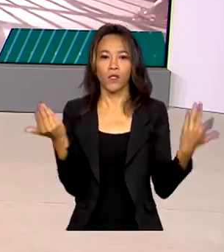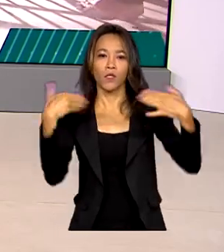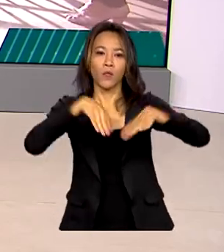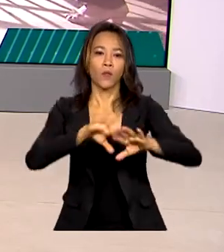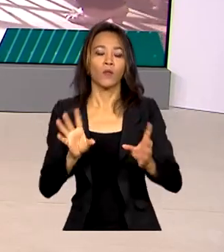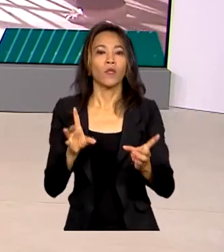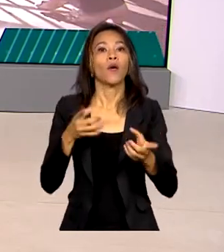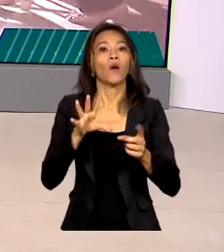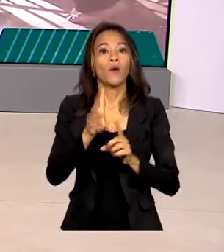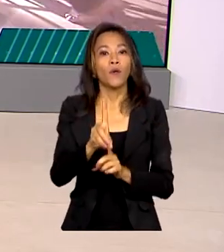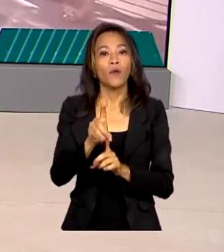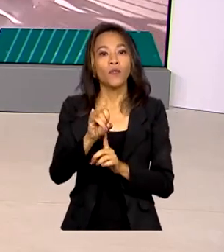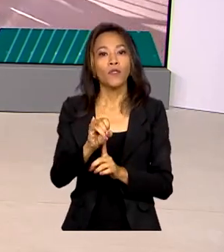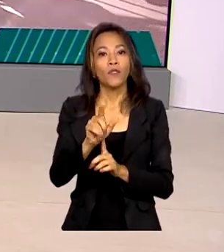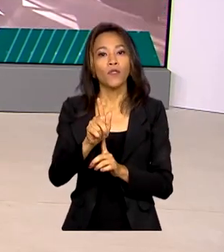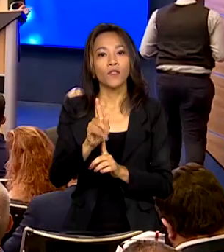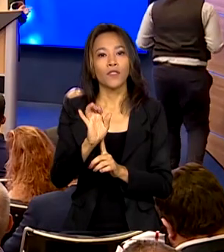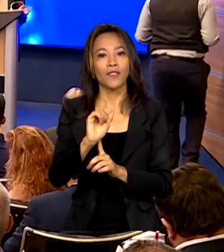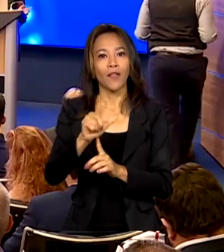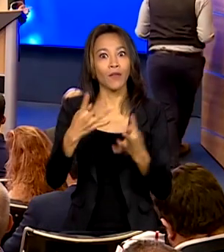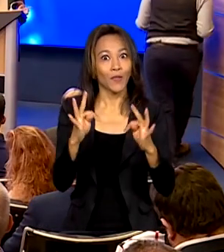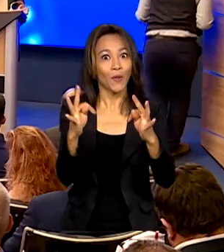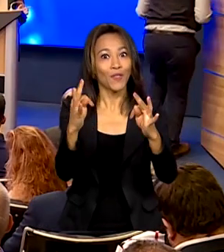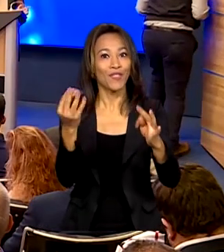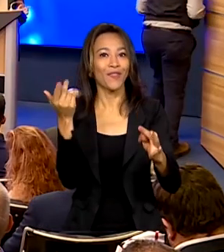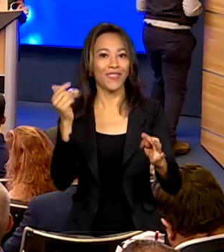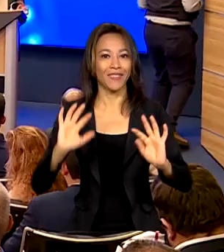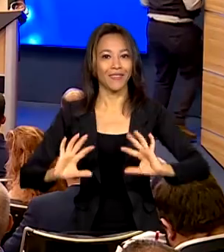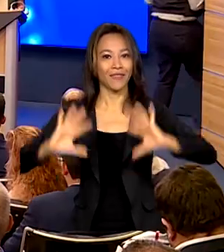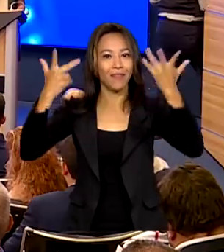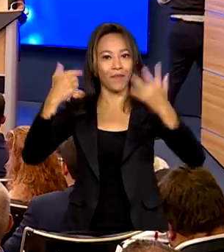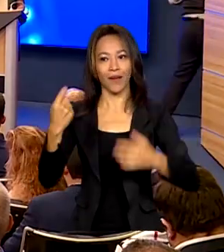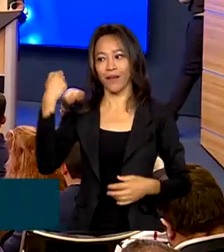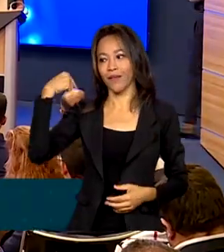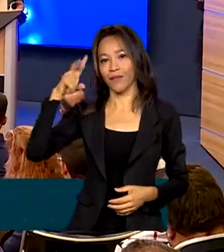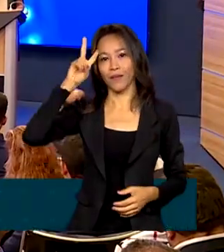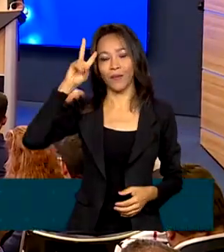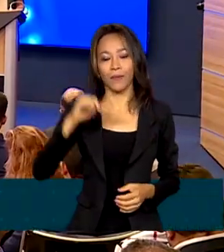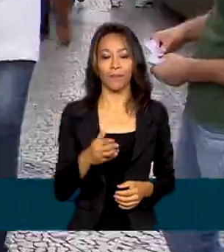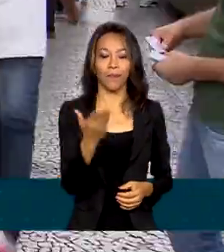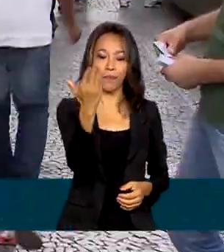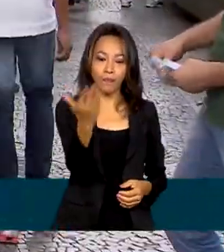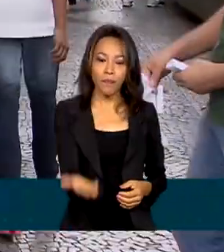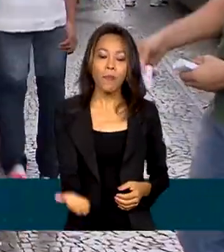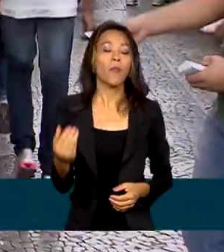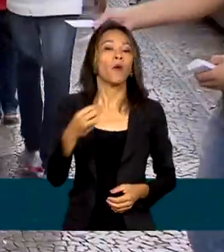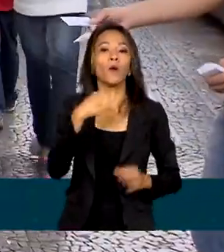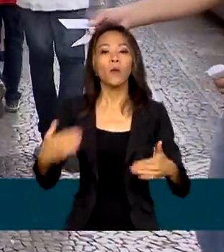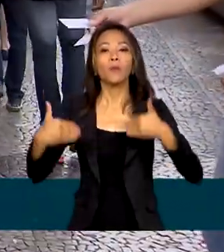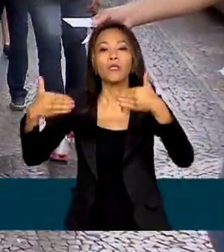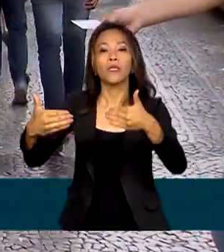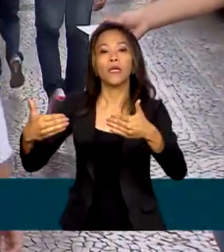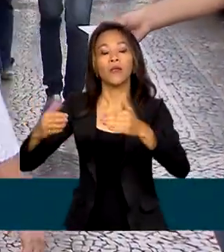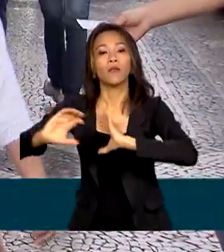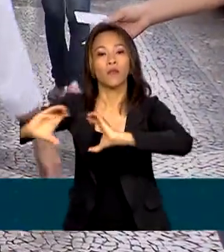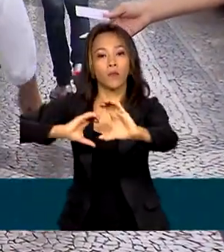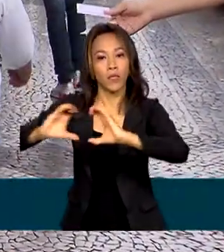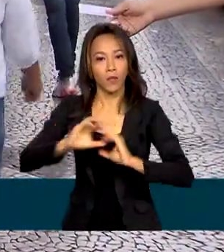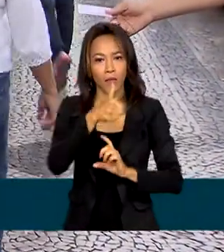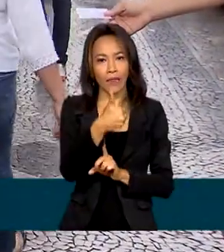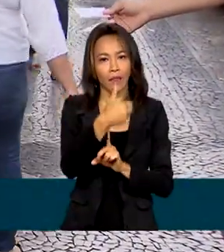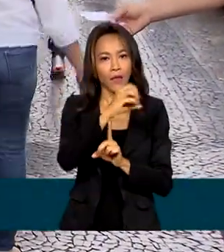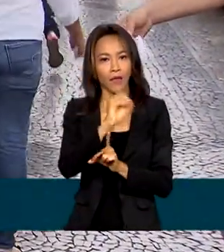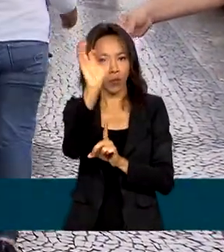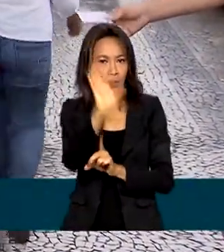celebrado nesta segunda-feira. Segundo o Ministério das Comunicações, 10% dos brasileiros